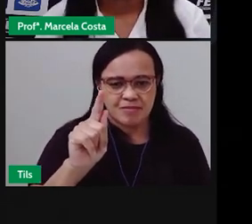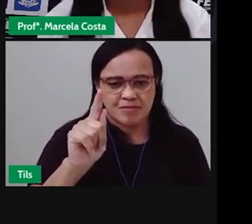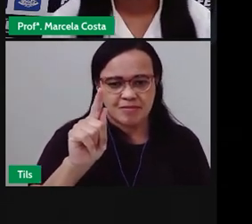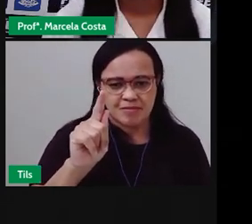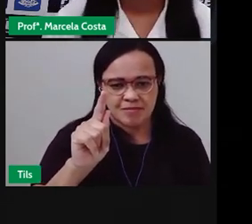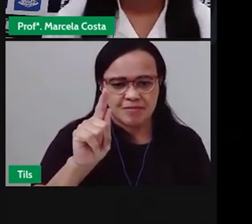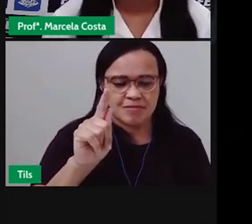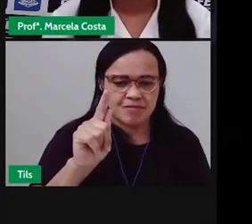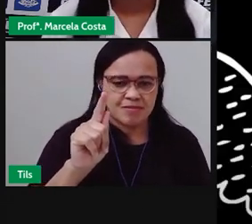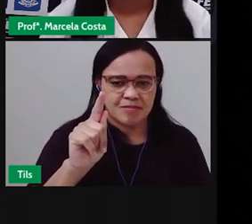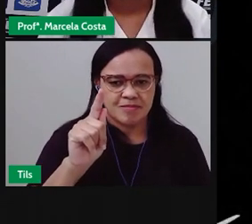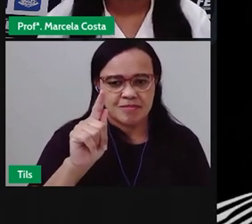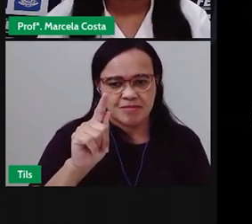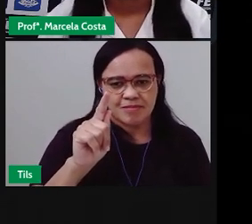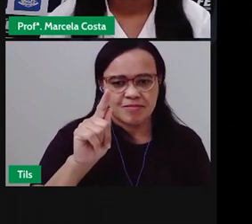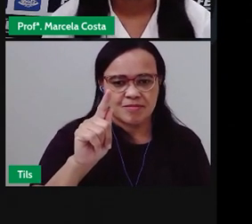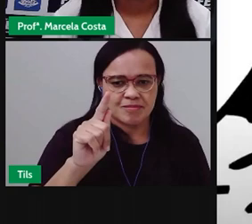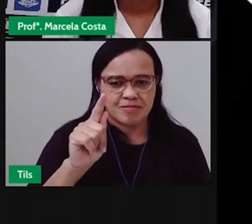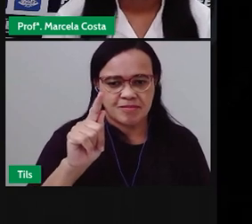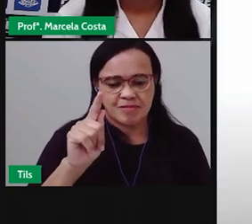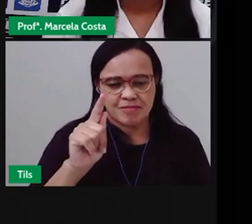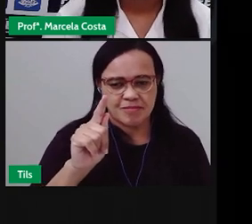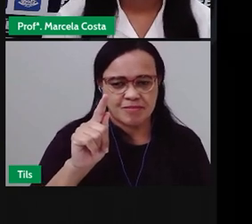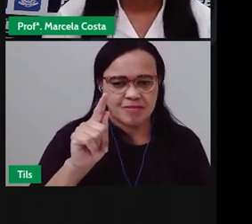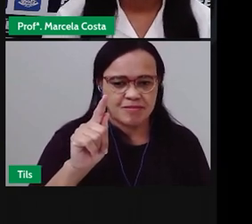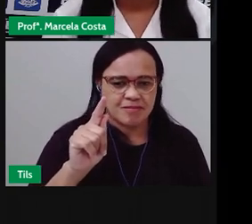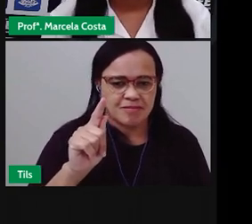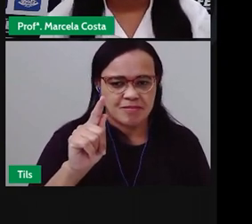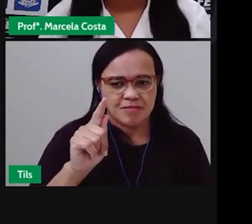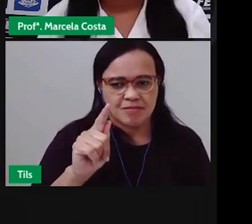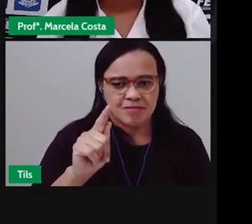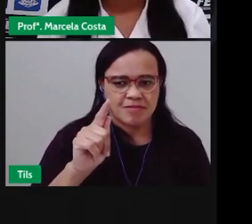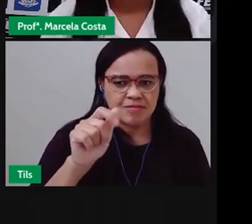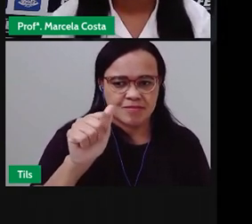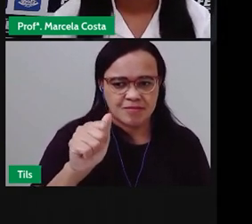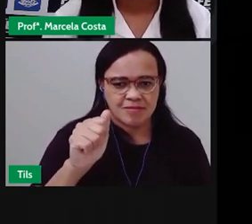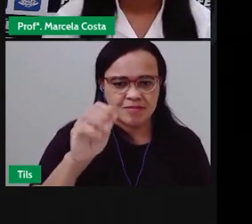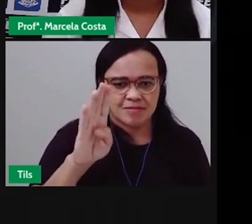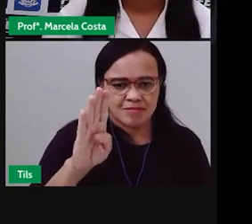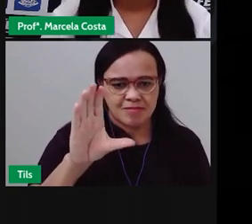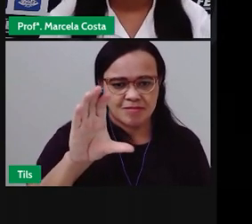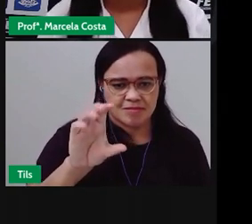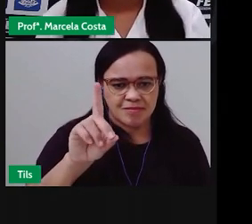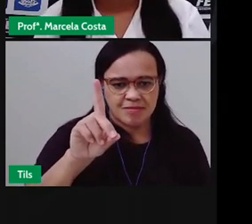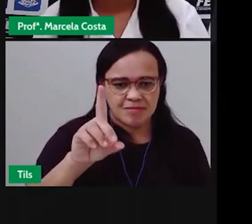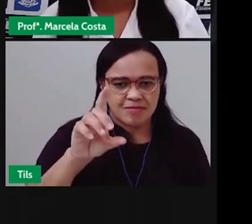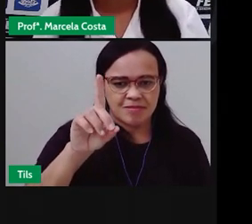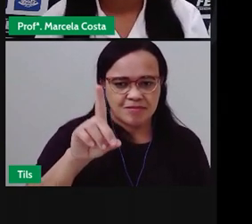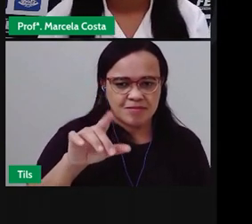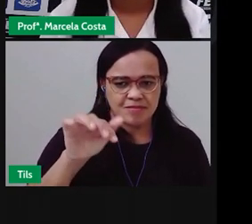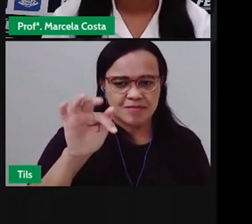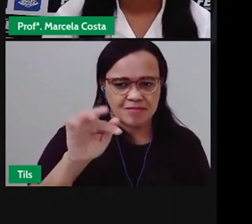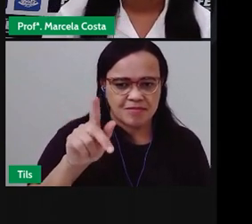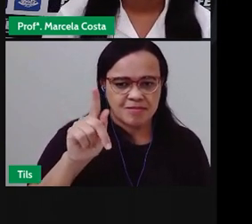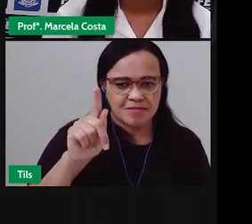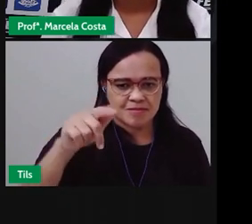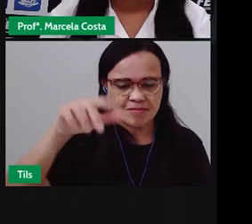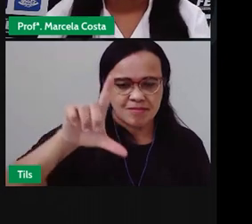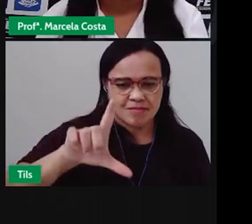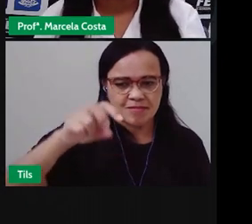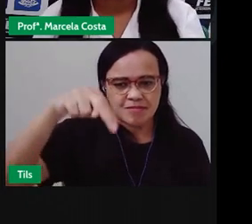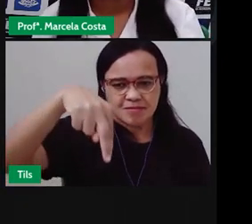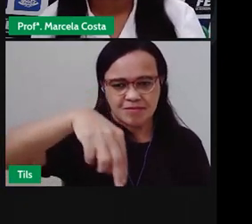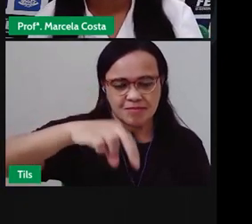engraçado, vir-se tanto o E, A, B, C, D, Fê, Gê, Lê, Mê,